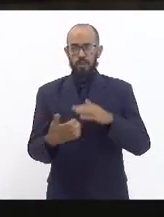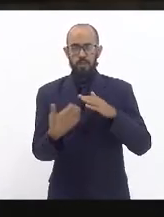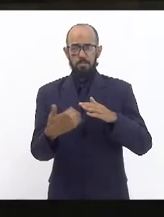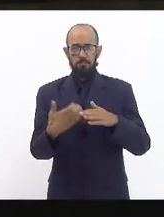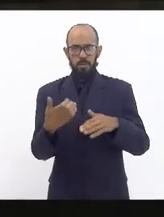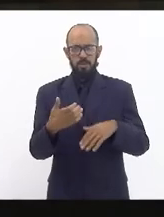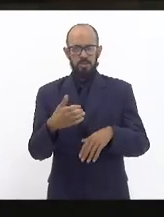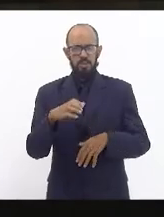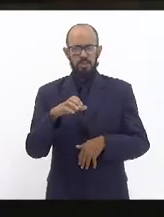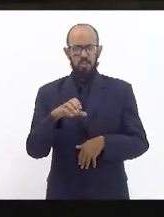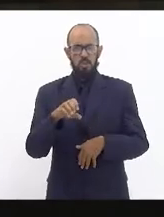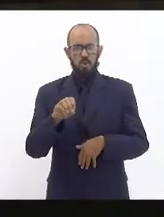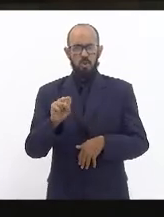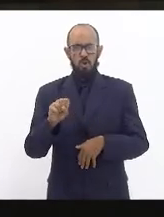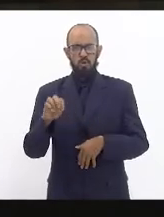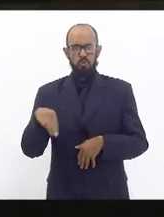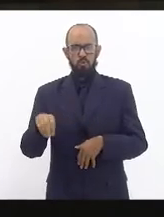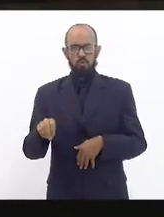fala